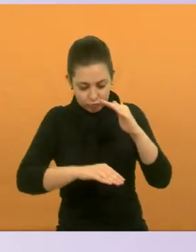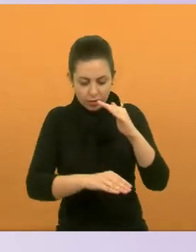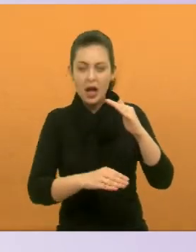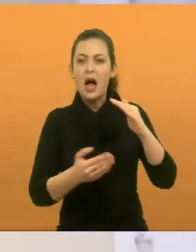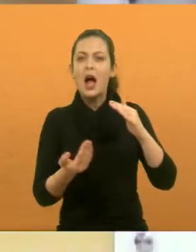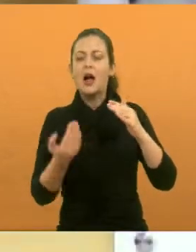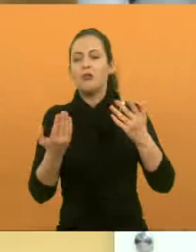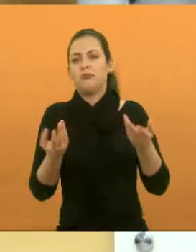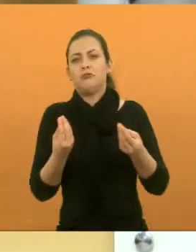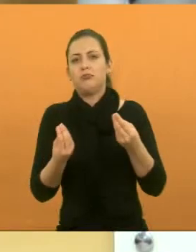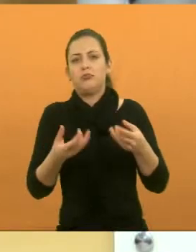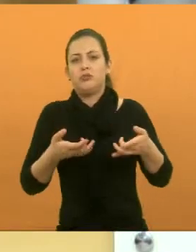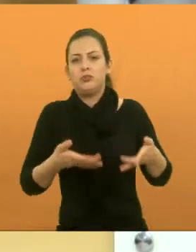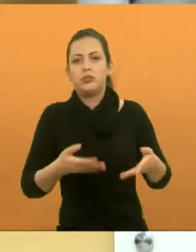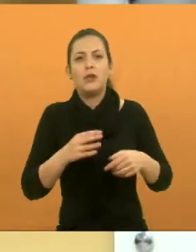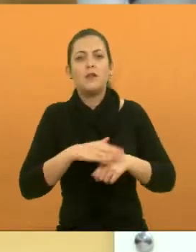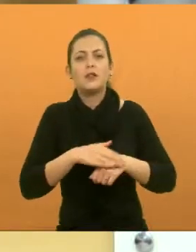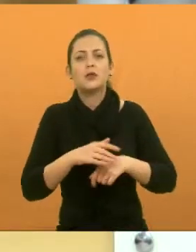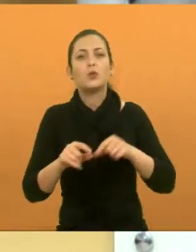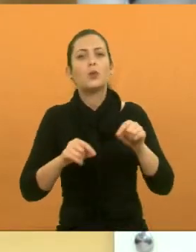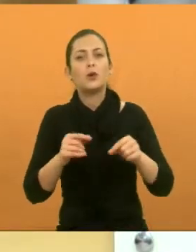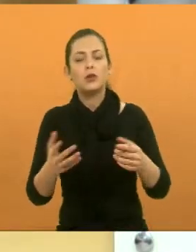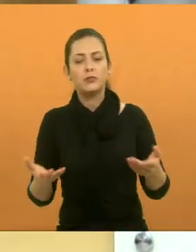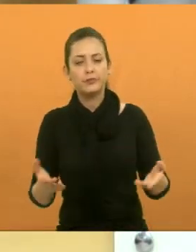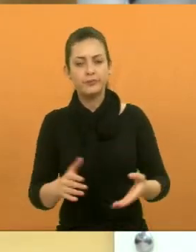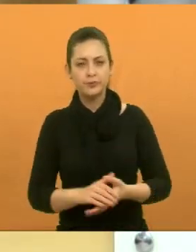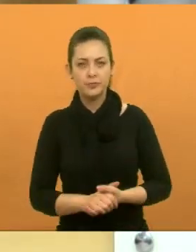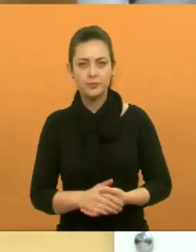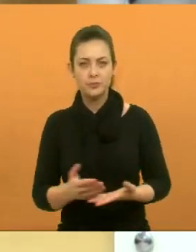tribuna, nós estamos tentando saber o que nós vamos fazer com esses animais.